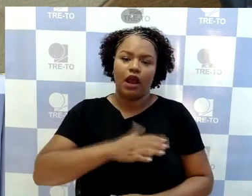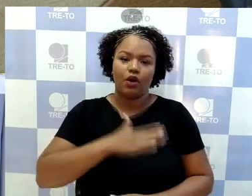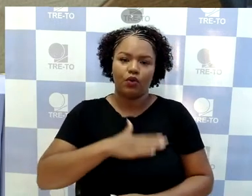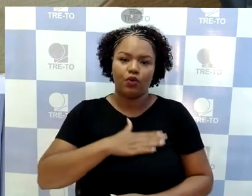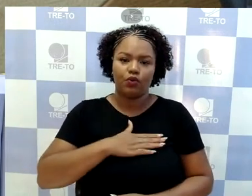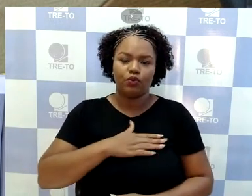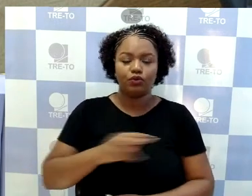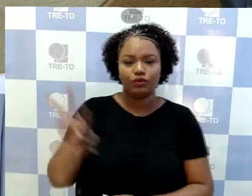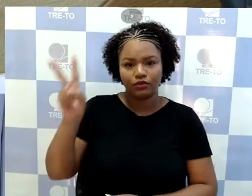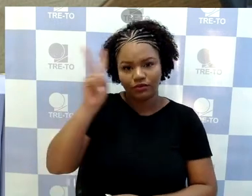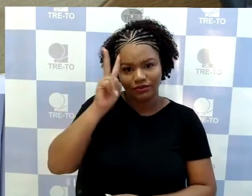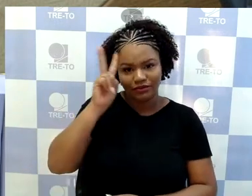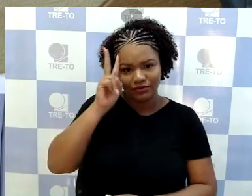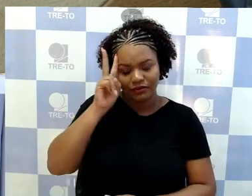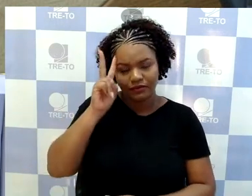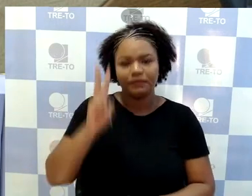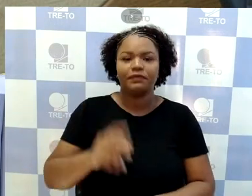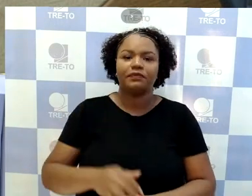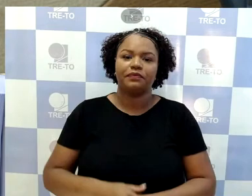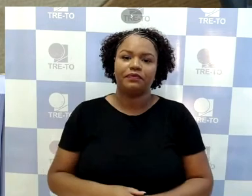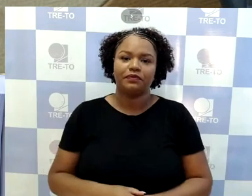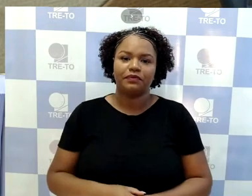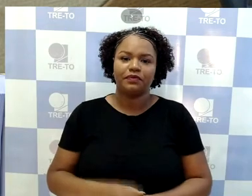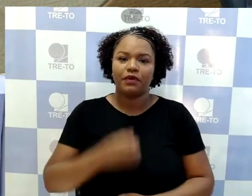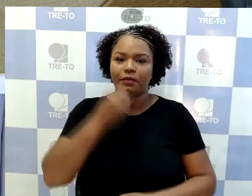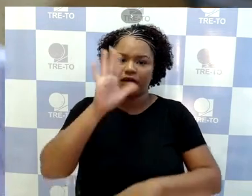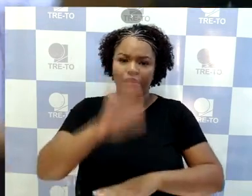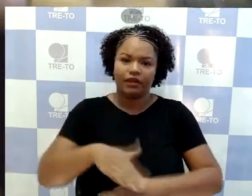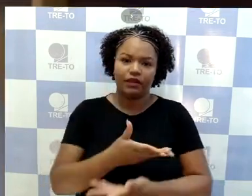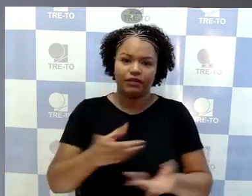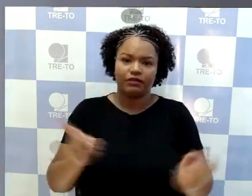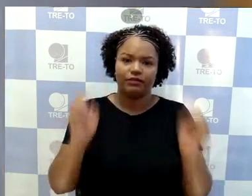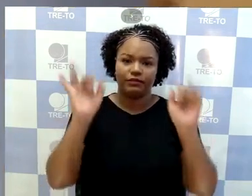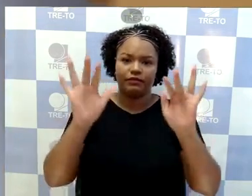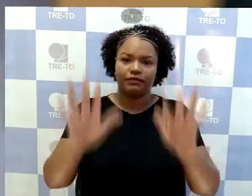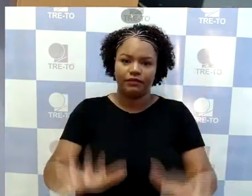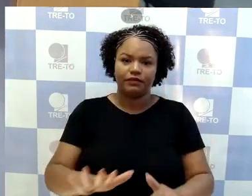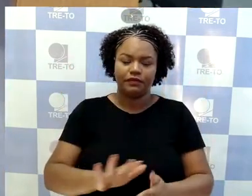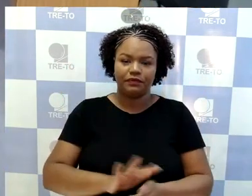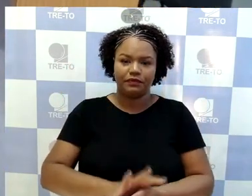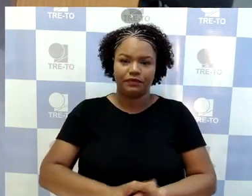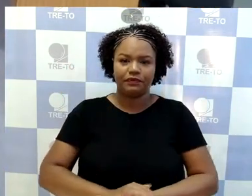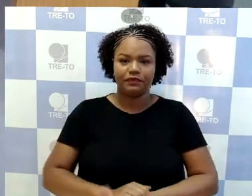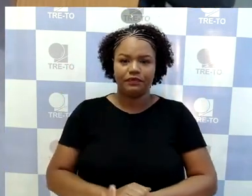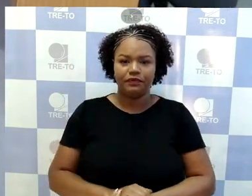Uma boa tarde a todos, fiquem com Deus e até breve. Obrigado. Obrigado.